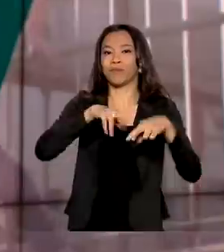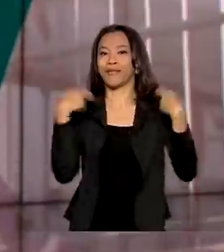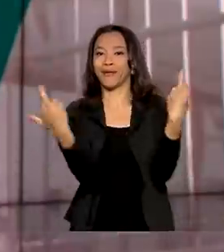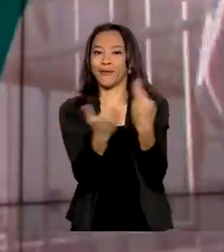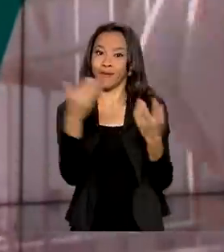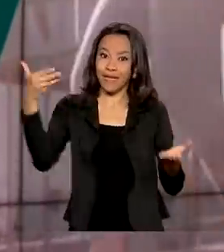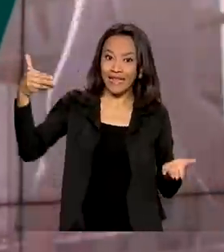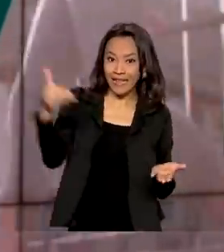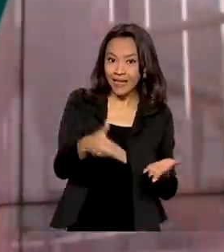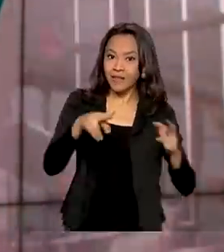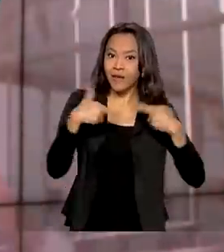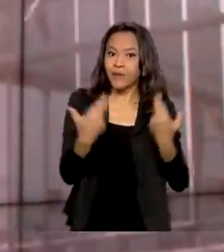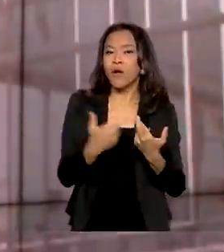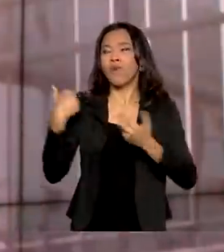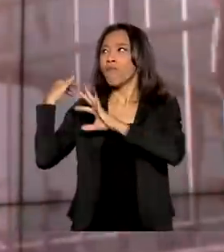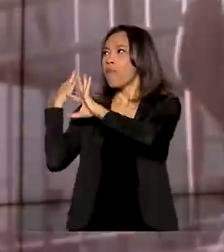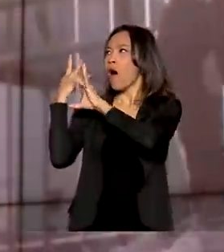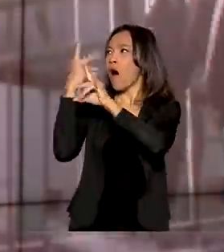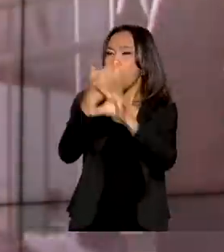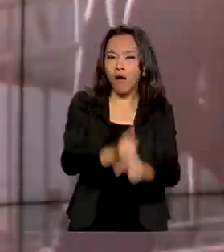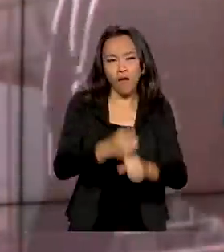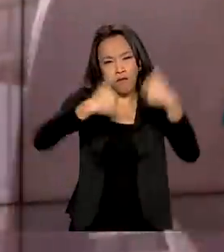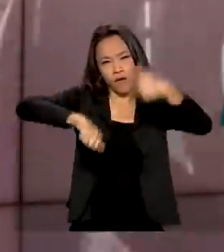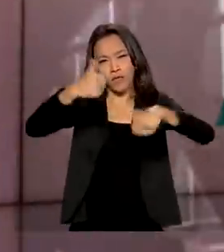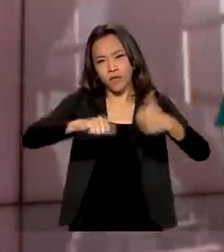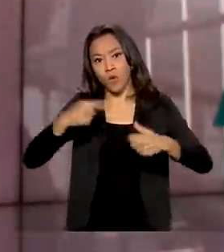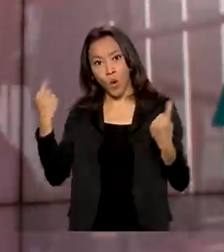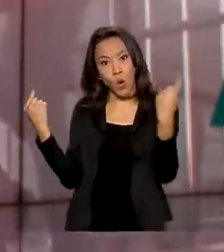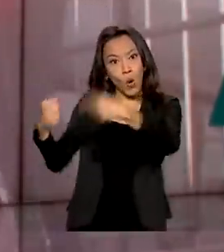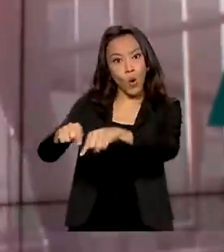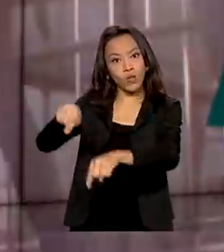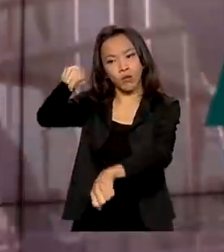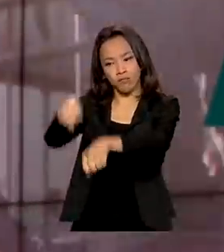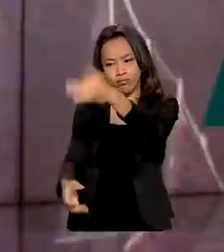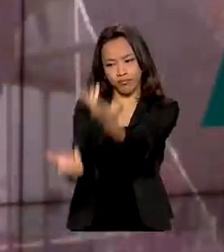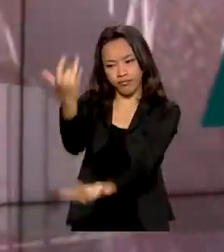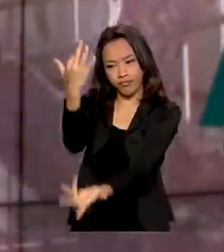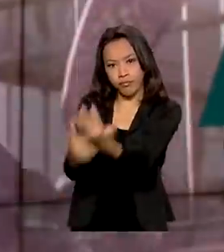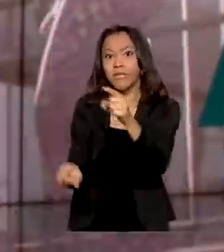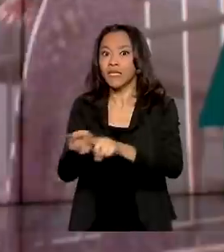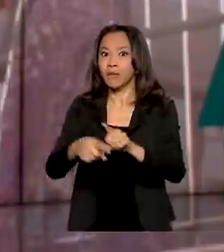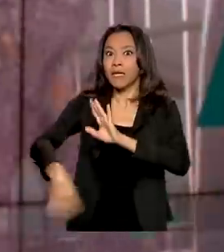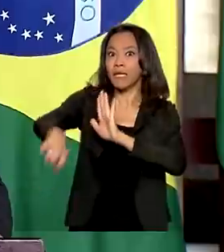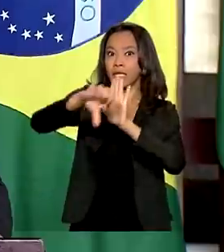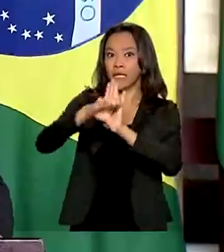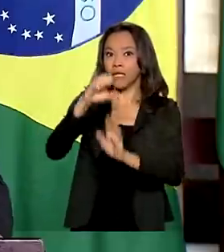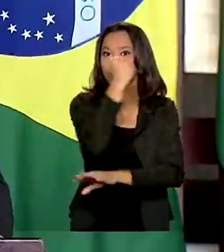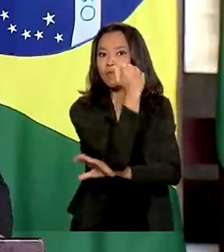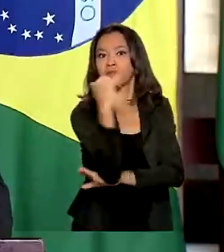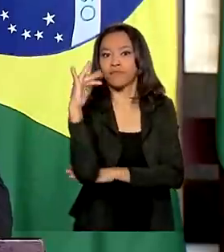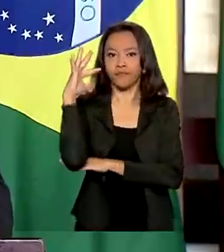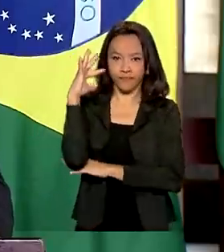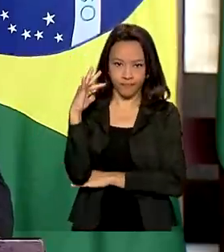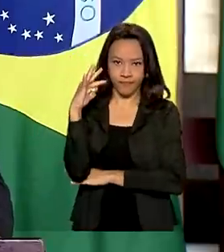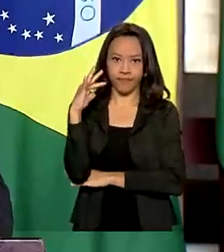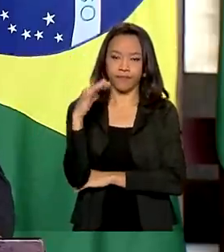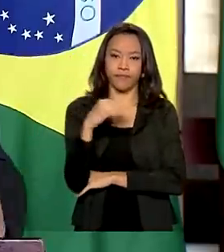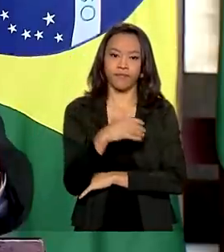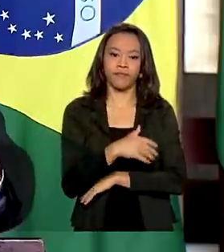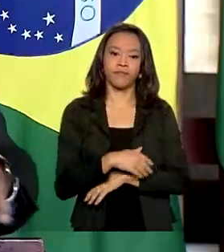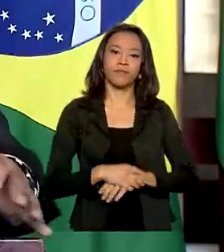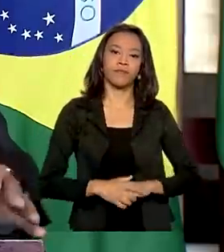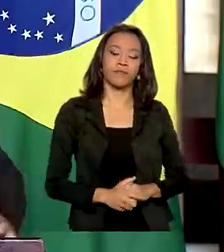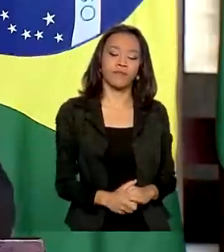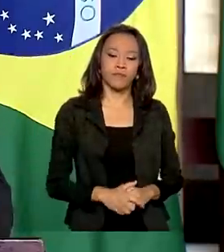apresentado o balanço das ações do governo no combate ao desmatamento e a crimes ambientais na região. O